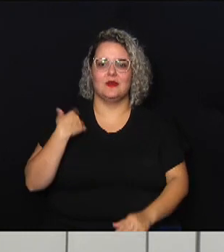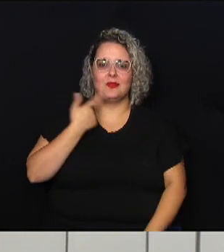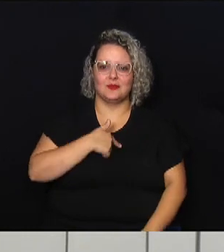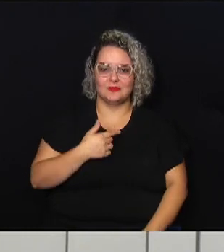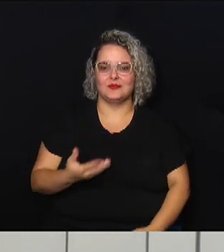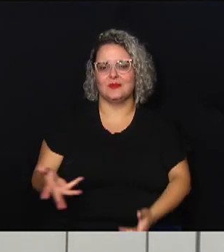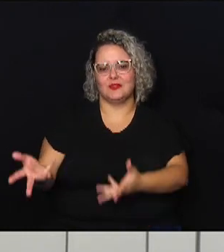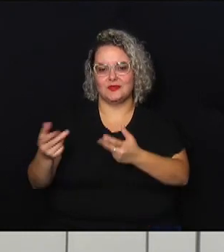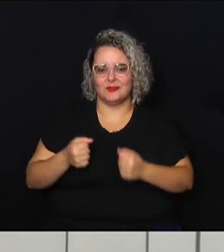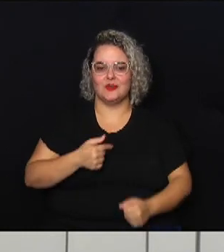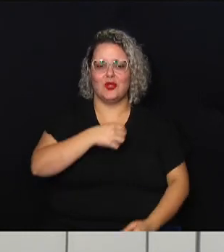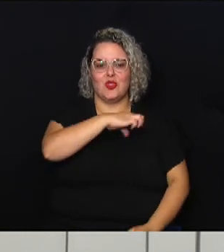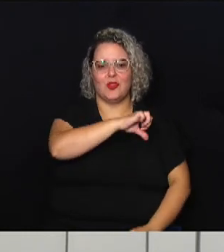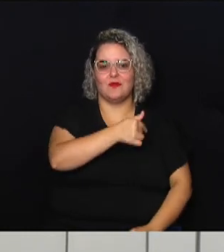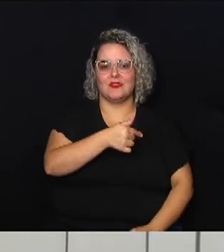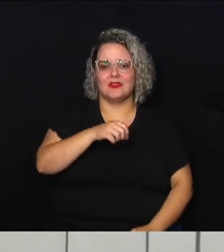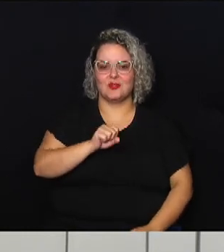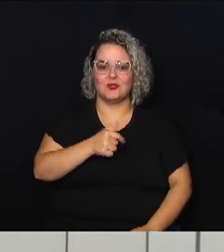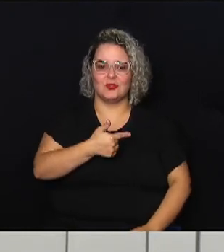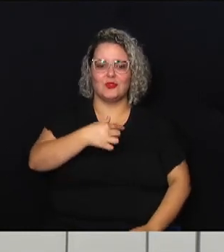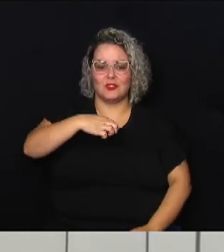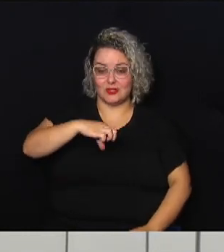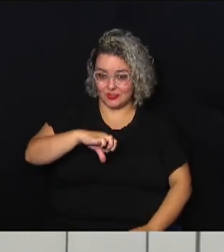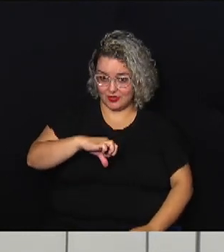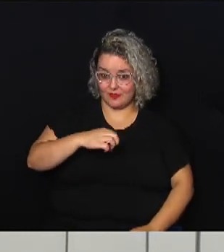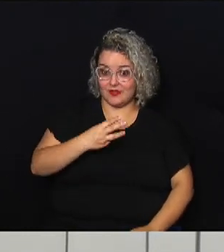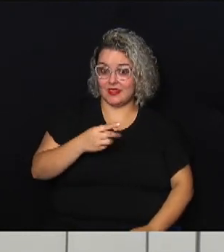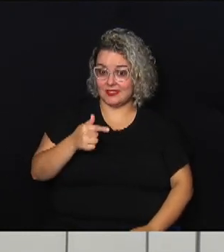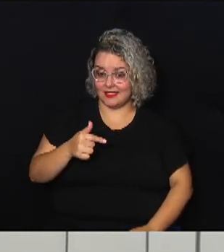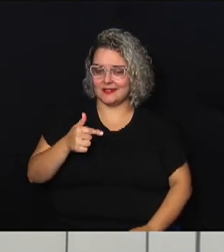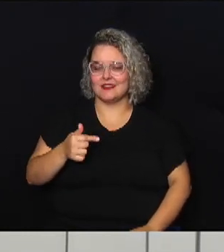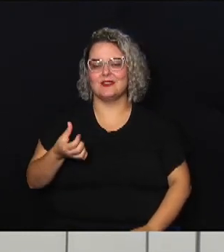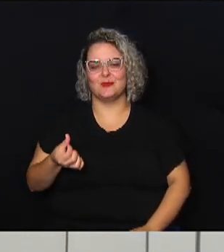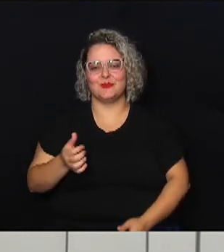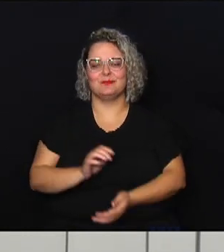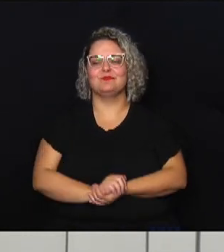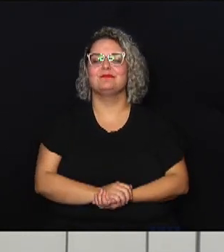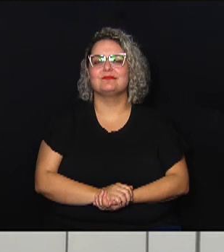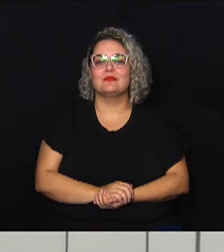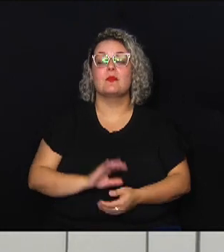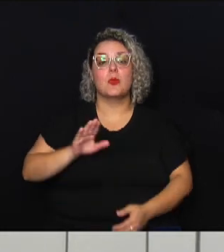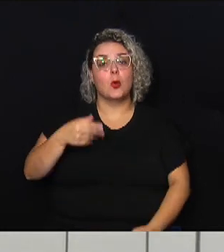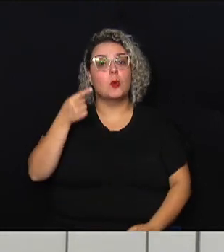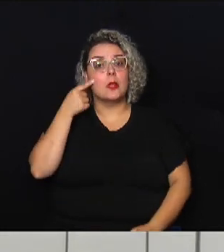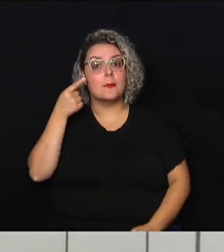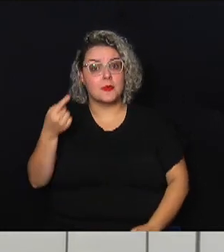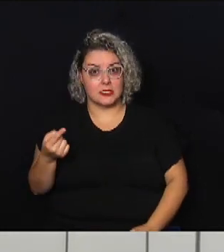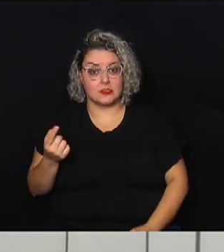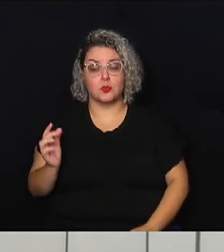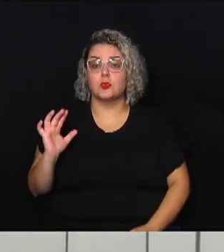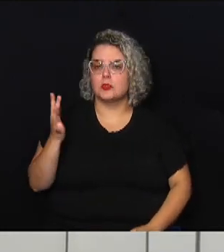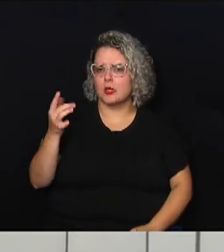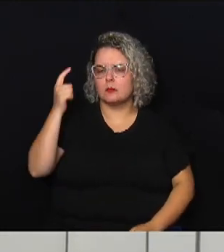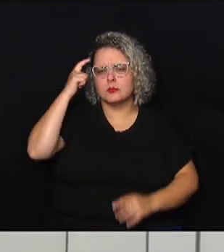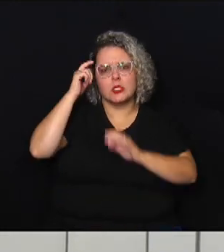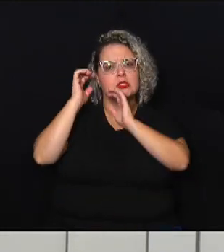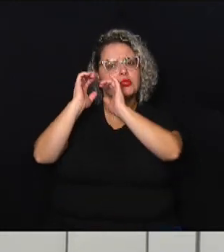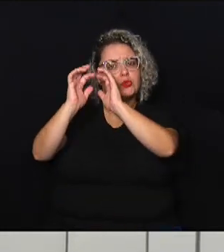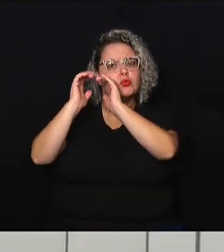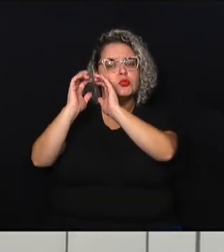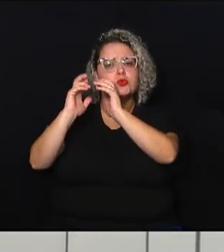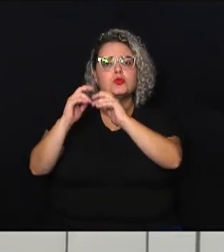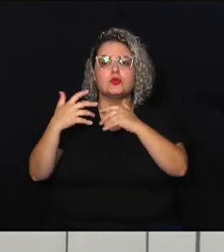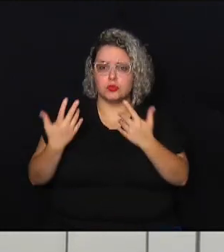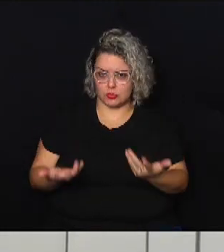convidados. Quando a gente pensa, inclusive, no que está acontecendo e nessa reflexão que